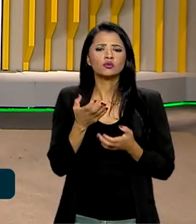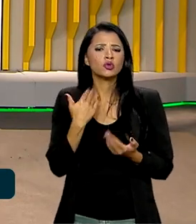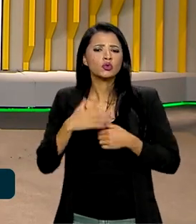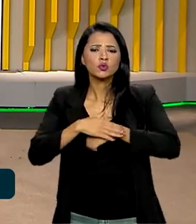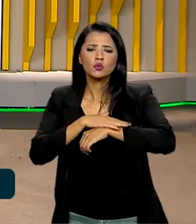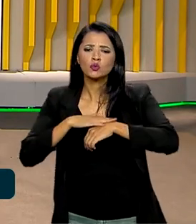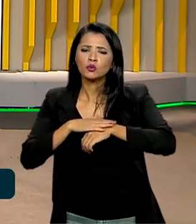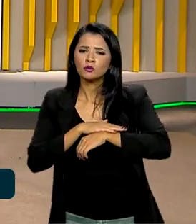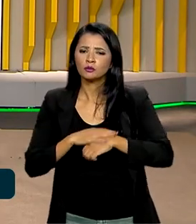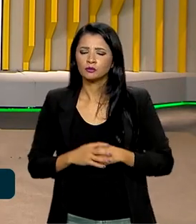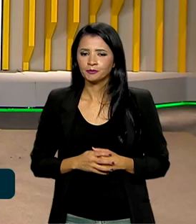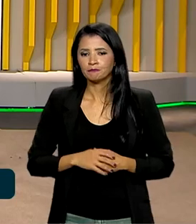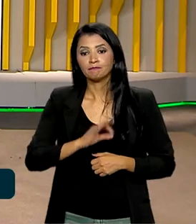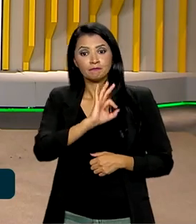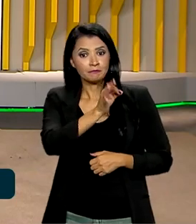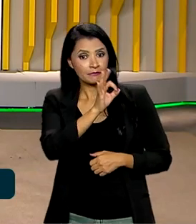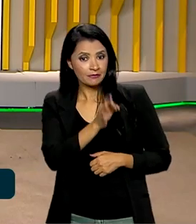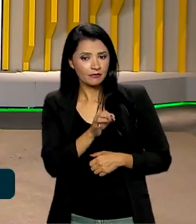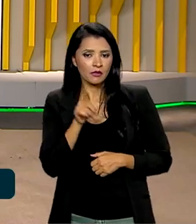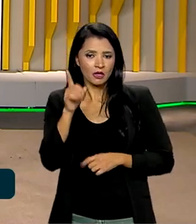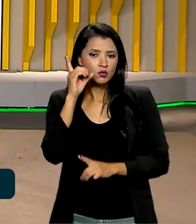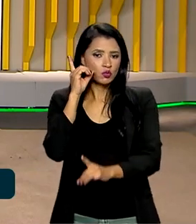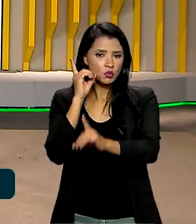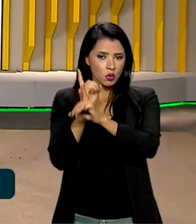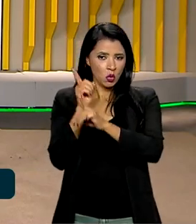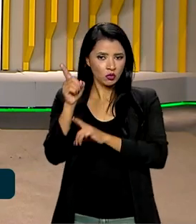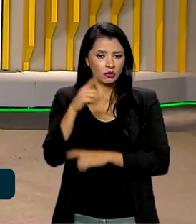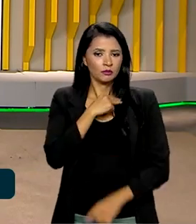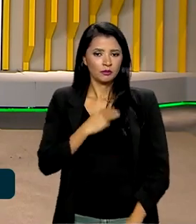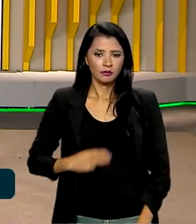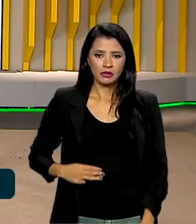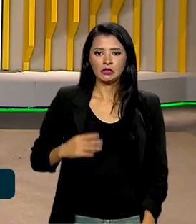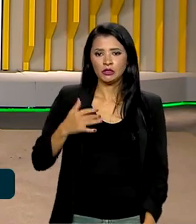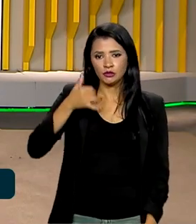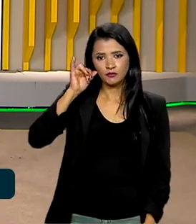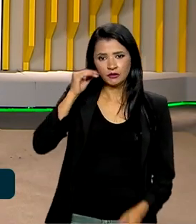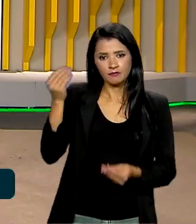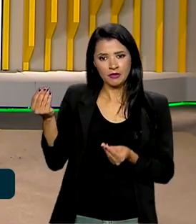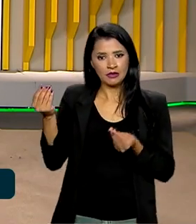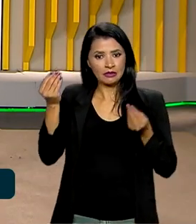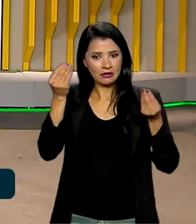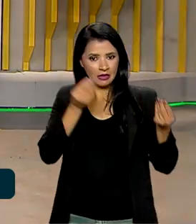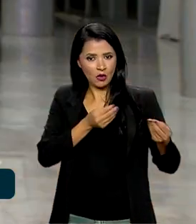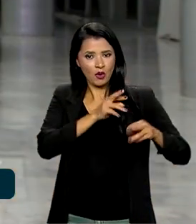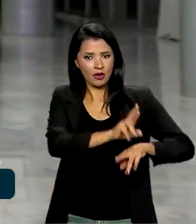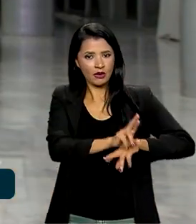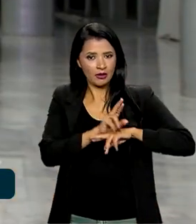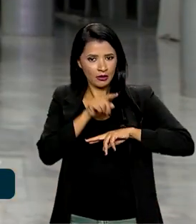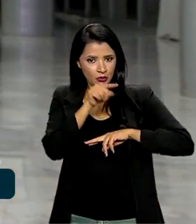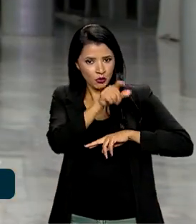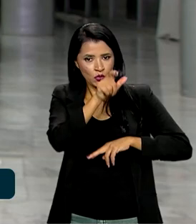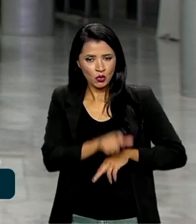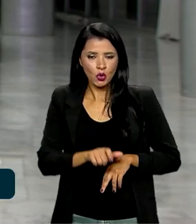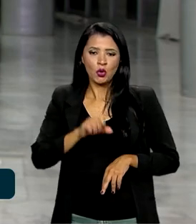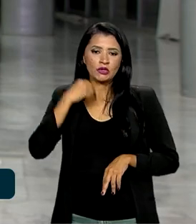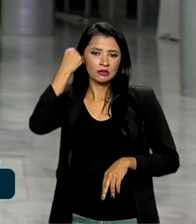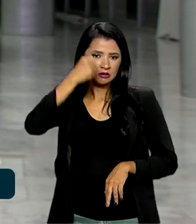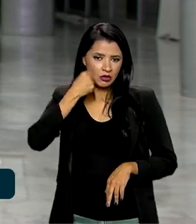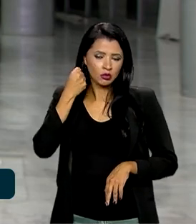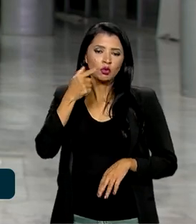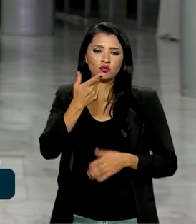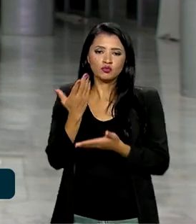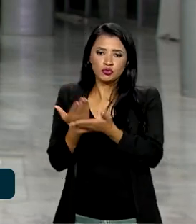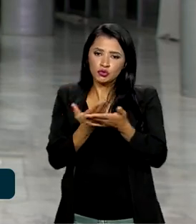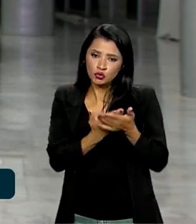É isso mesmo, Roberto. Olha, no encontro, o ministro da Fazenda entregou ao relator, senador Eduardo Braga, um estudo feito pela